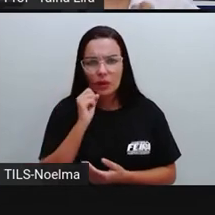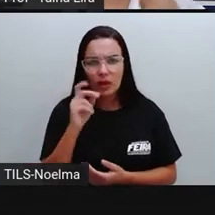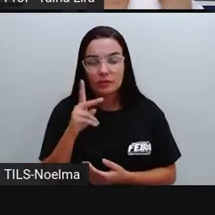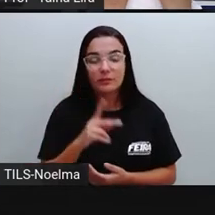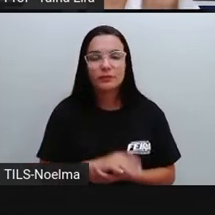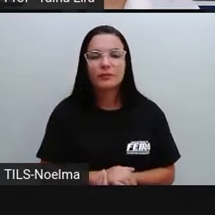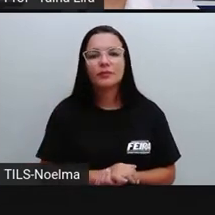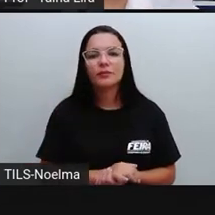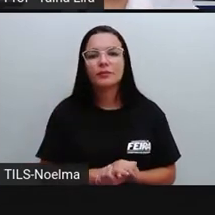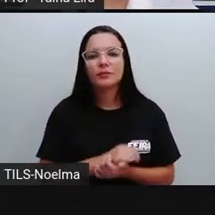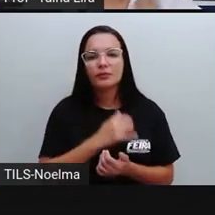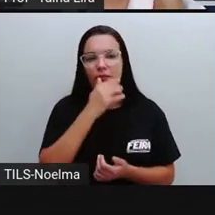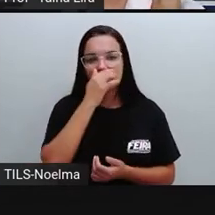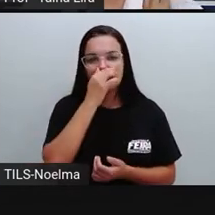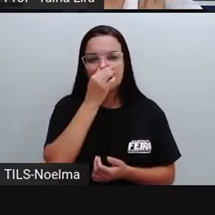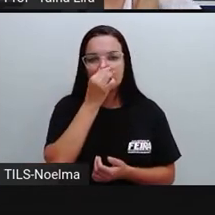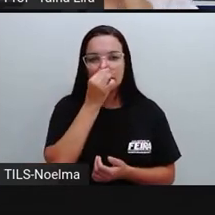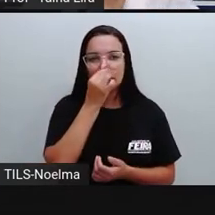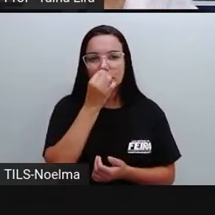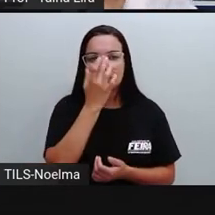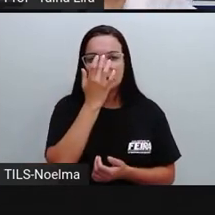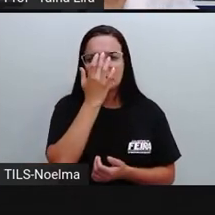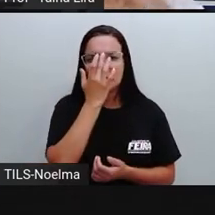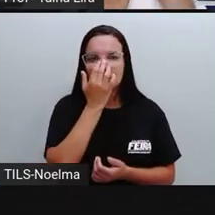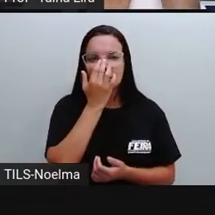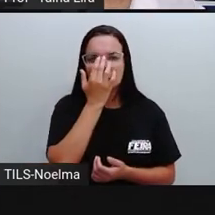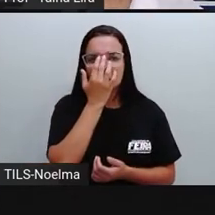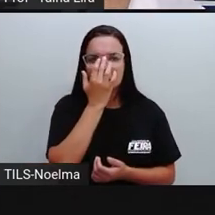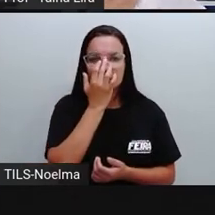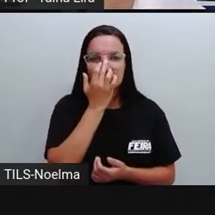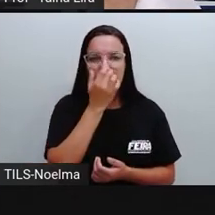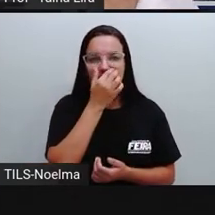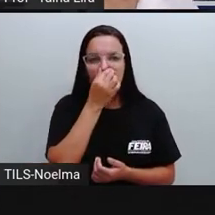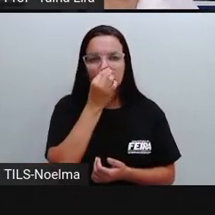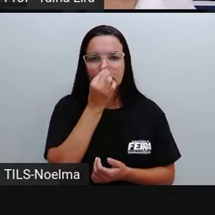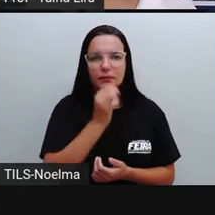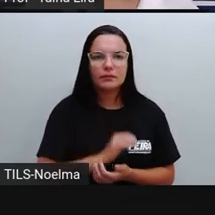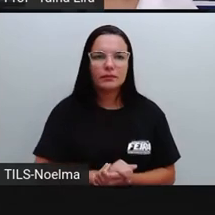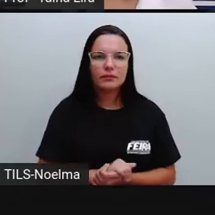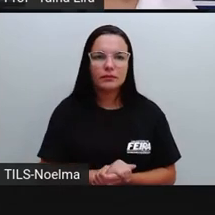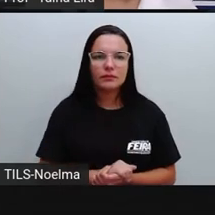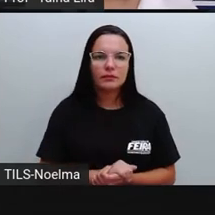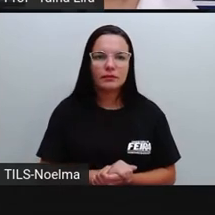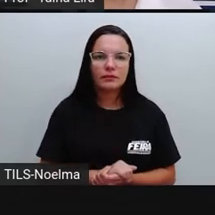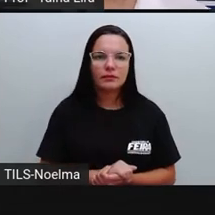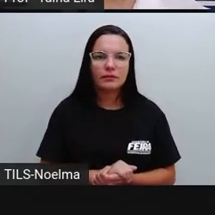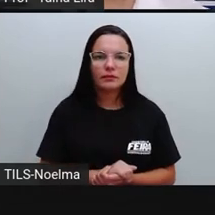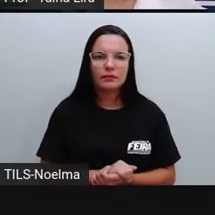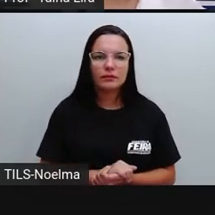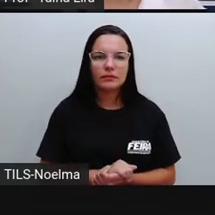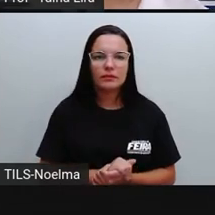vai ter o nome como ele é chamado, e aqui, ó, é o nome dele que tá lá no documento, tá certo?